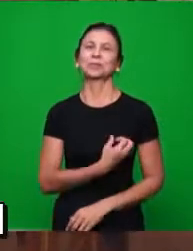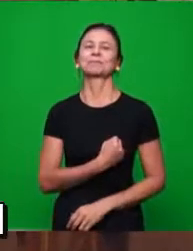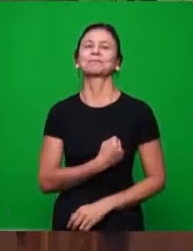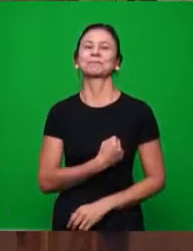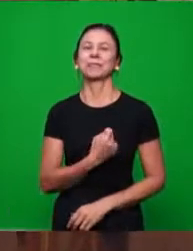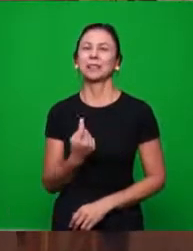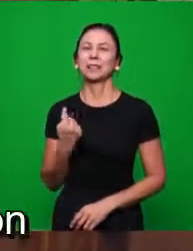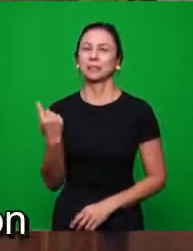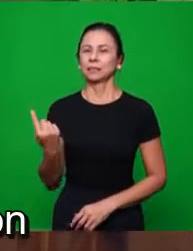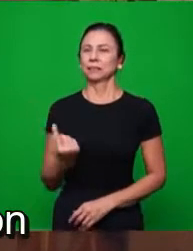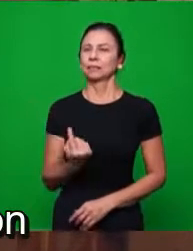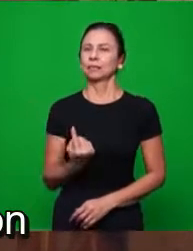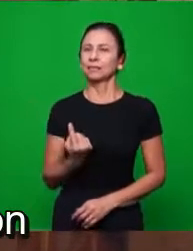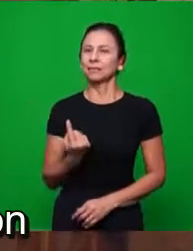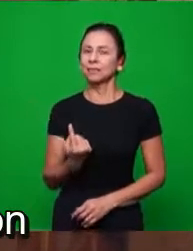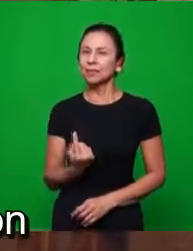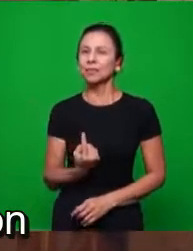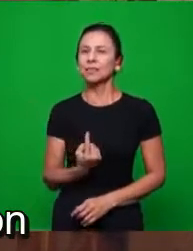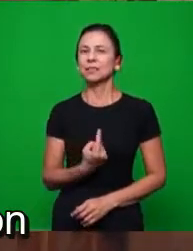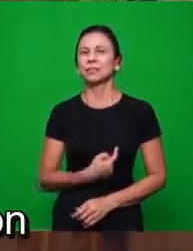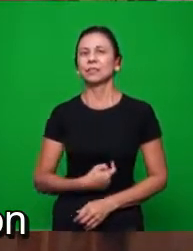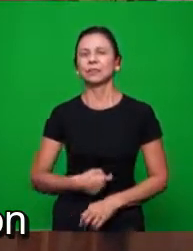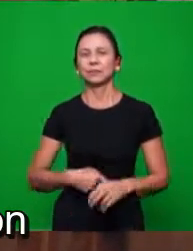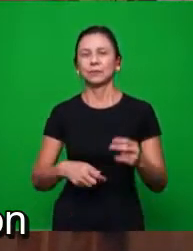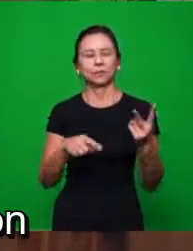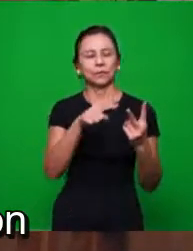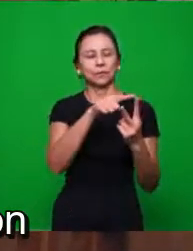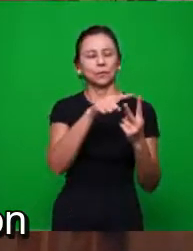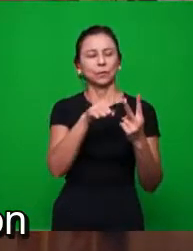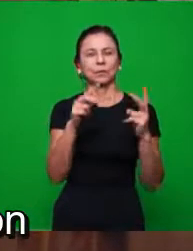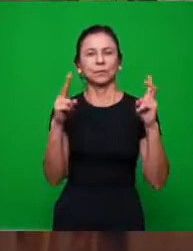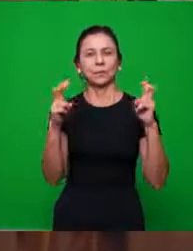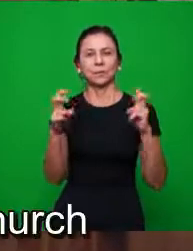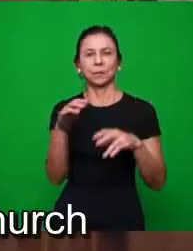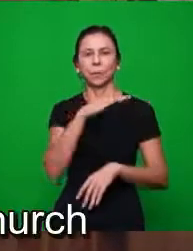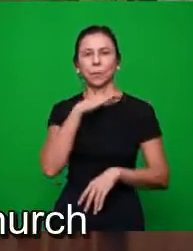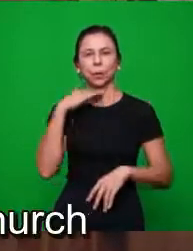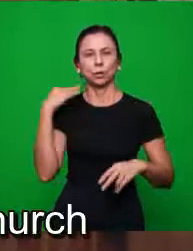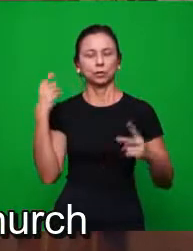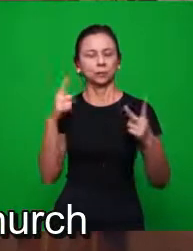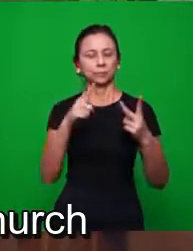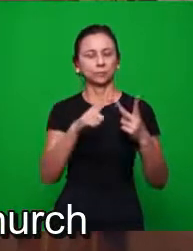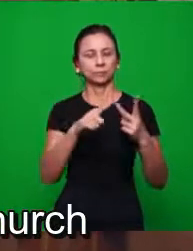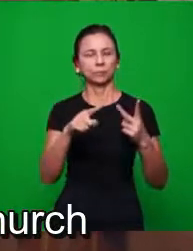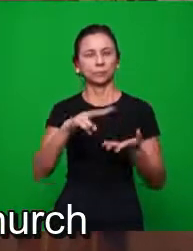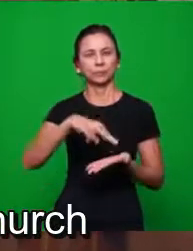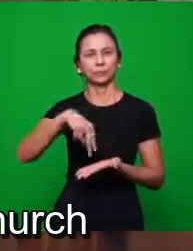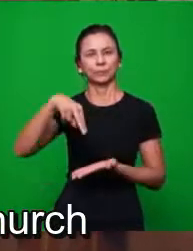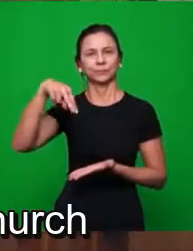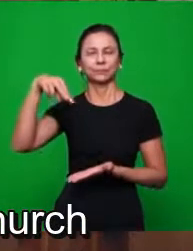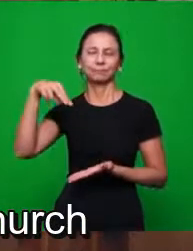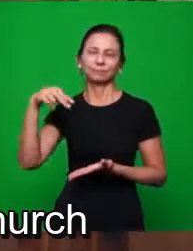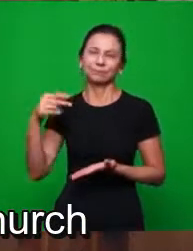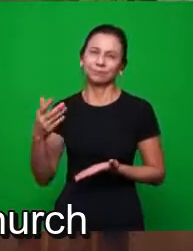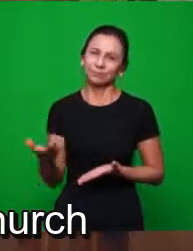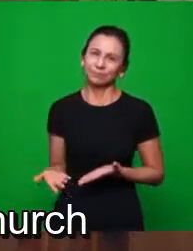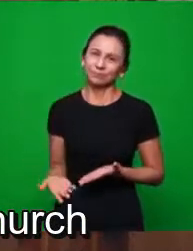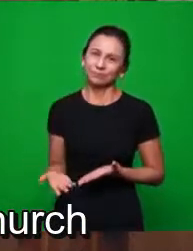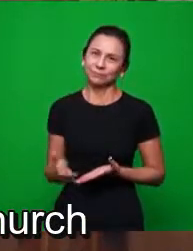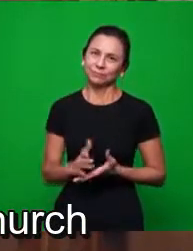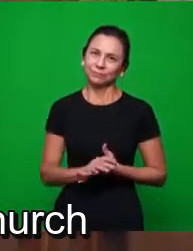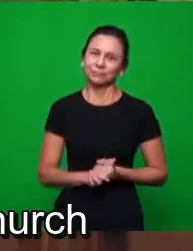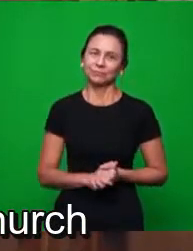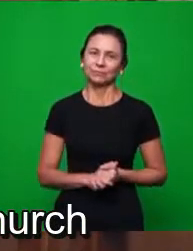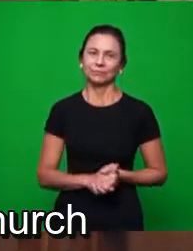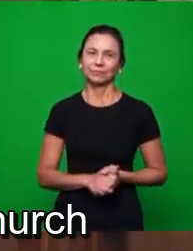encontrar as duas expressões, morte e ressurreição. Então, aqueles da quarta